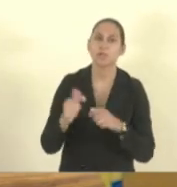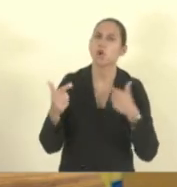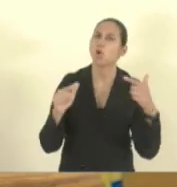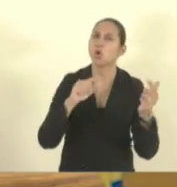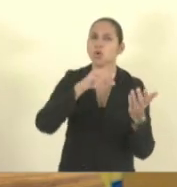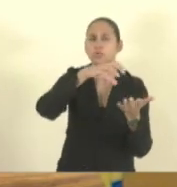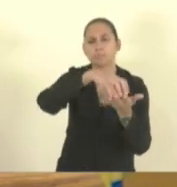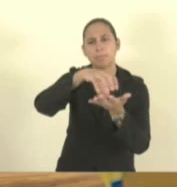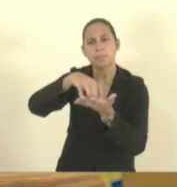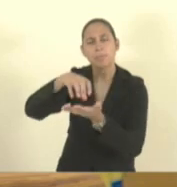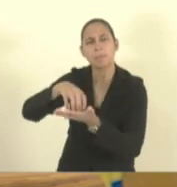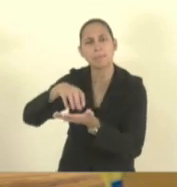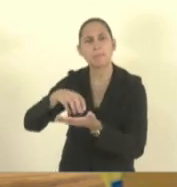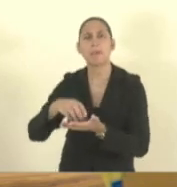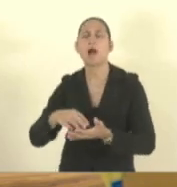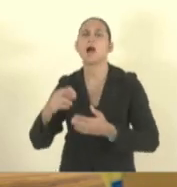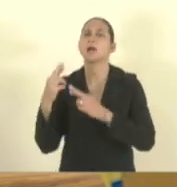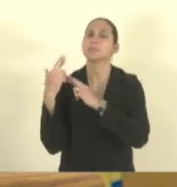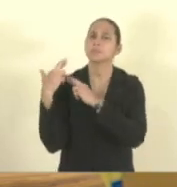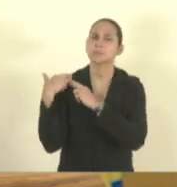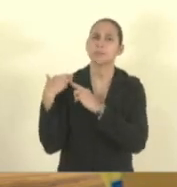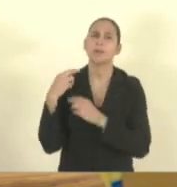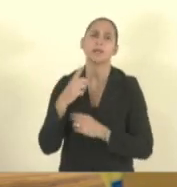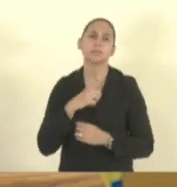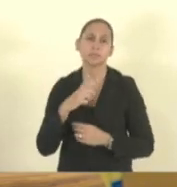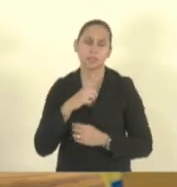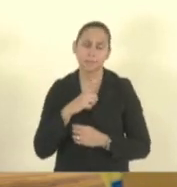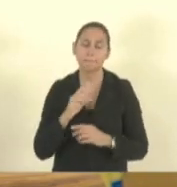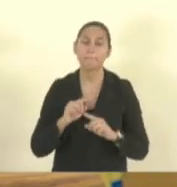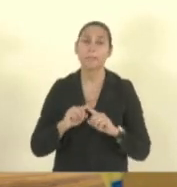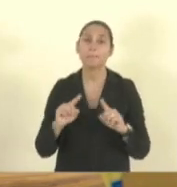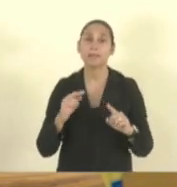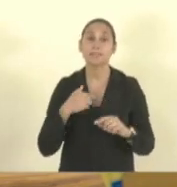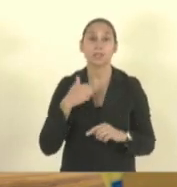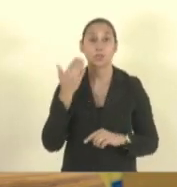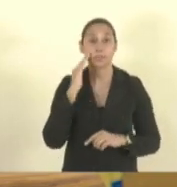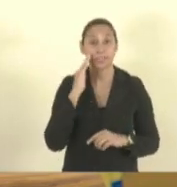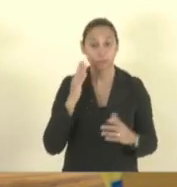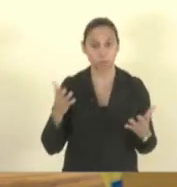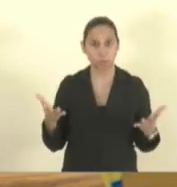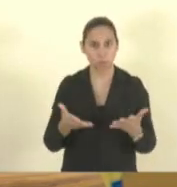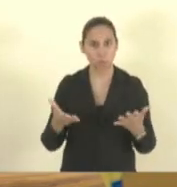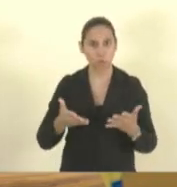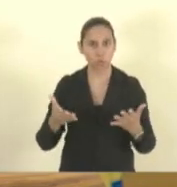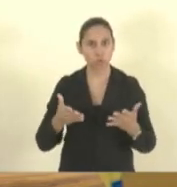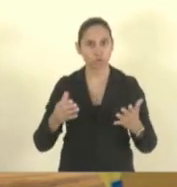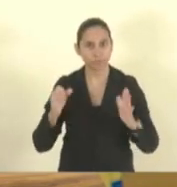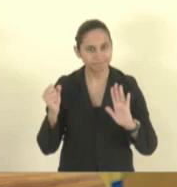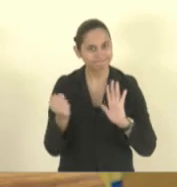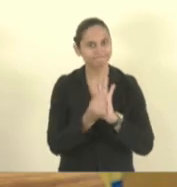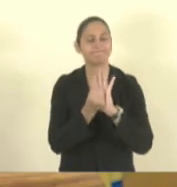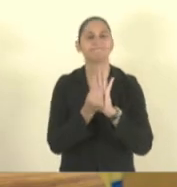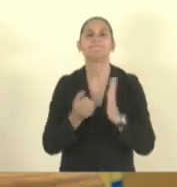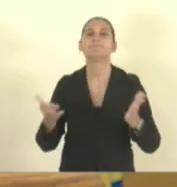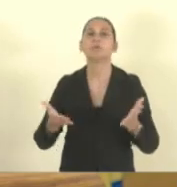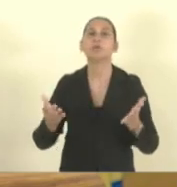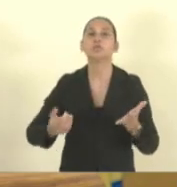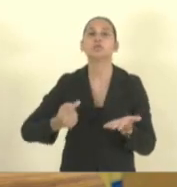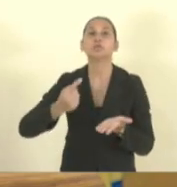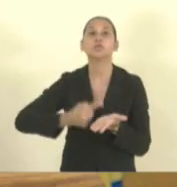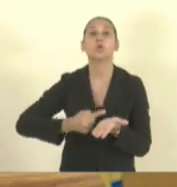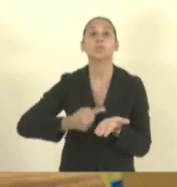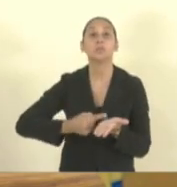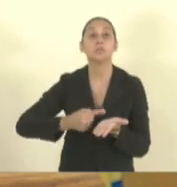discutir essa temática mas eu entendo que a partir de hoje a gente tem como compromisso